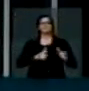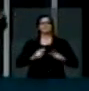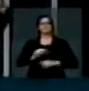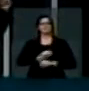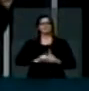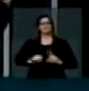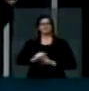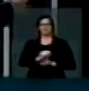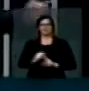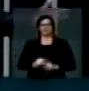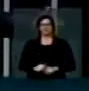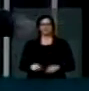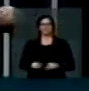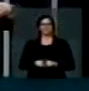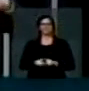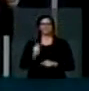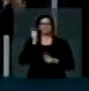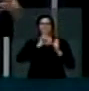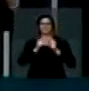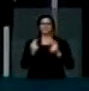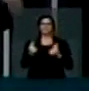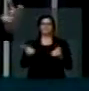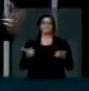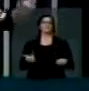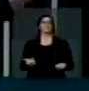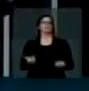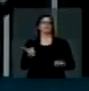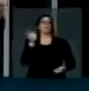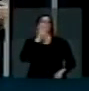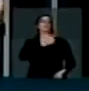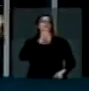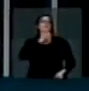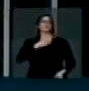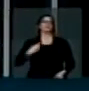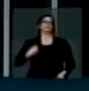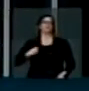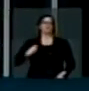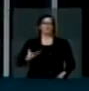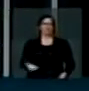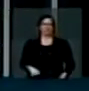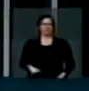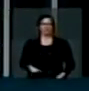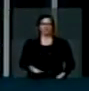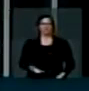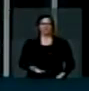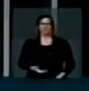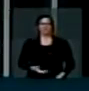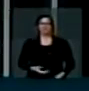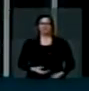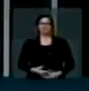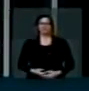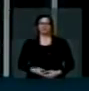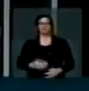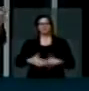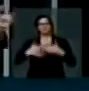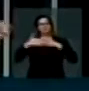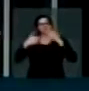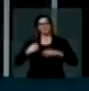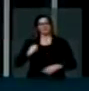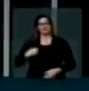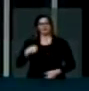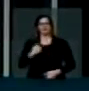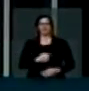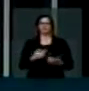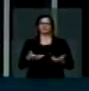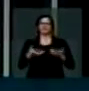financeiro, uma conquista de espaço que permita a eles que possam progredir na vida. É isso que nós